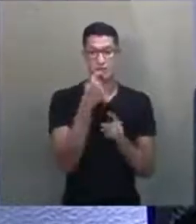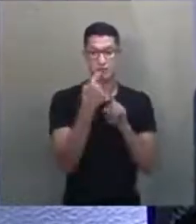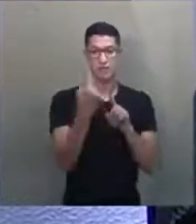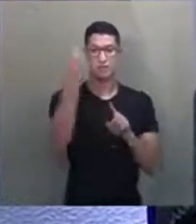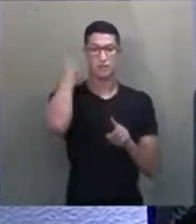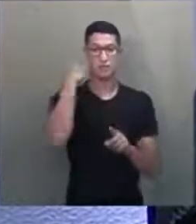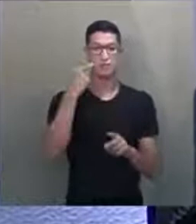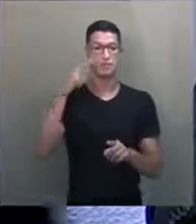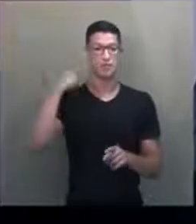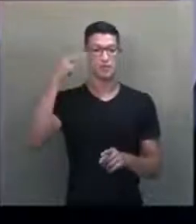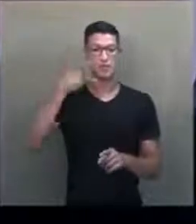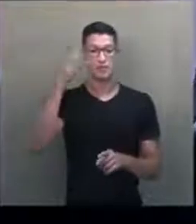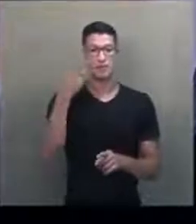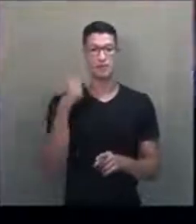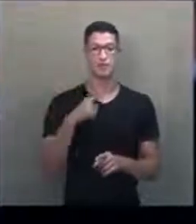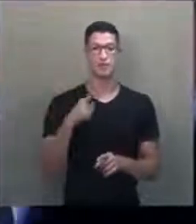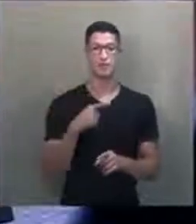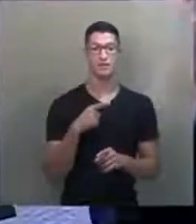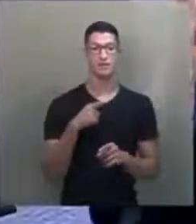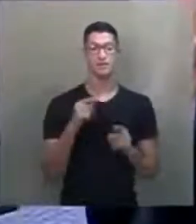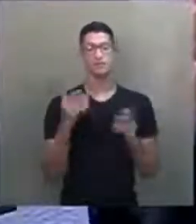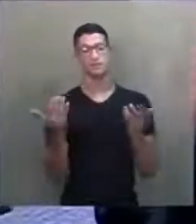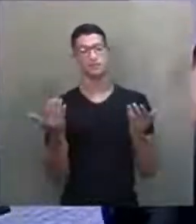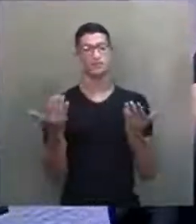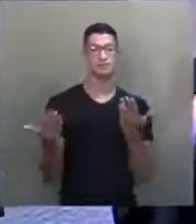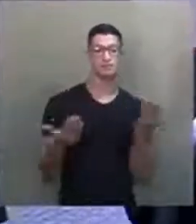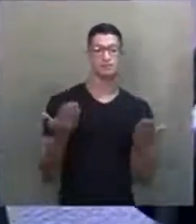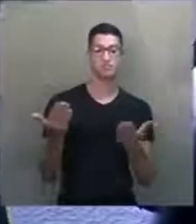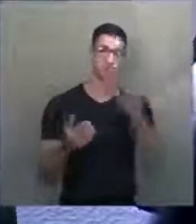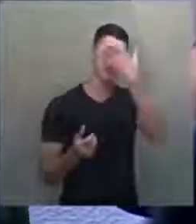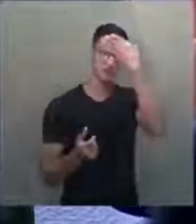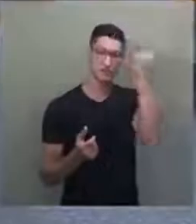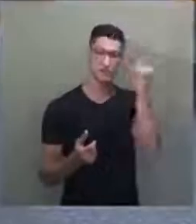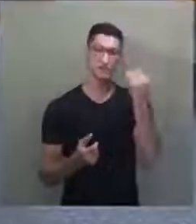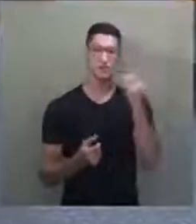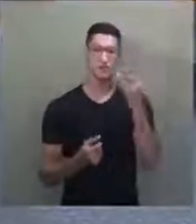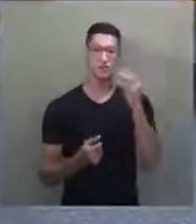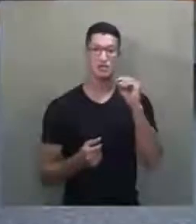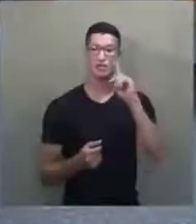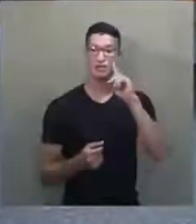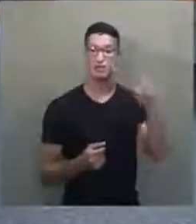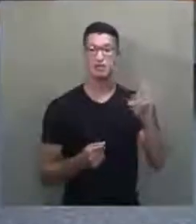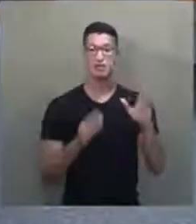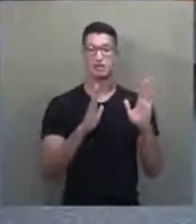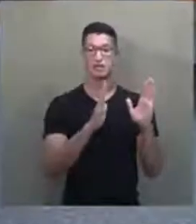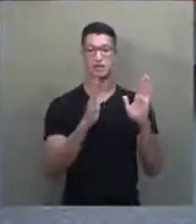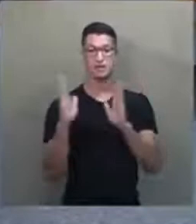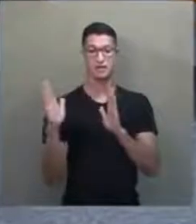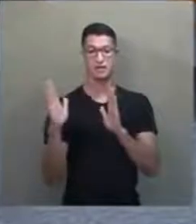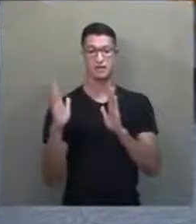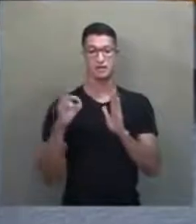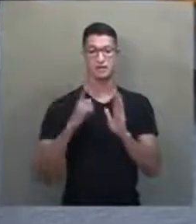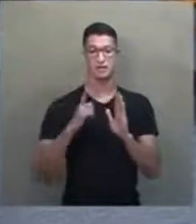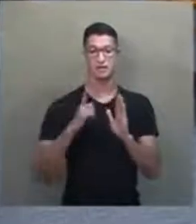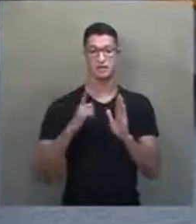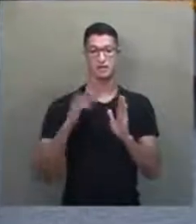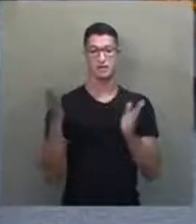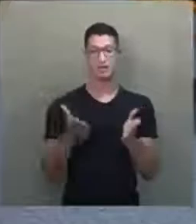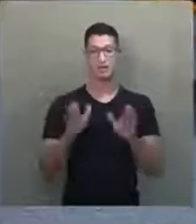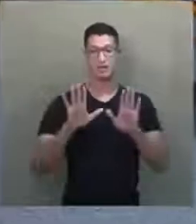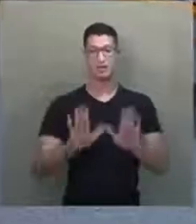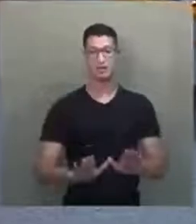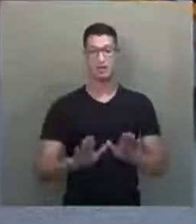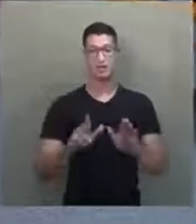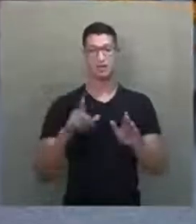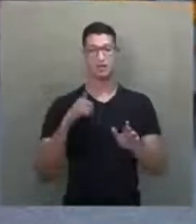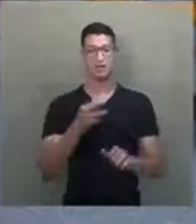parlamentar. E, aparentemente, esqueceram esses 30 dias dessa janela. E acaba ficando,